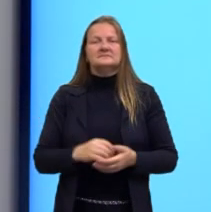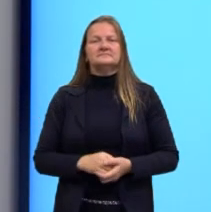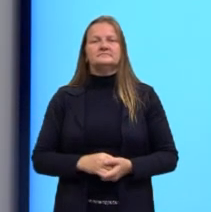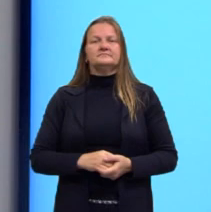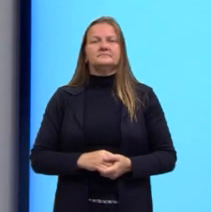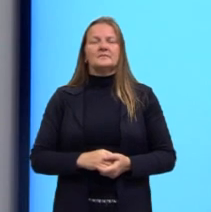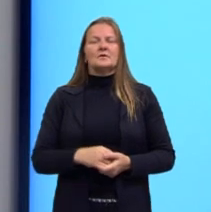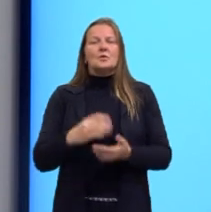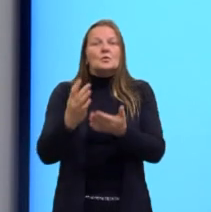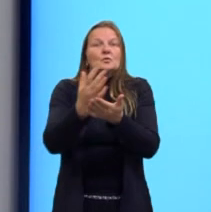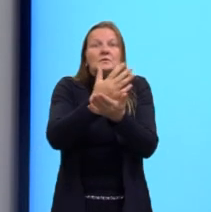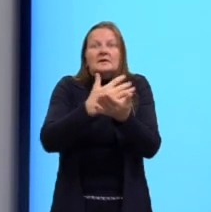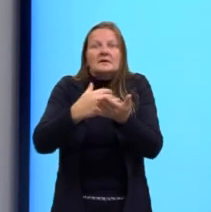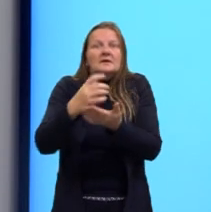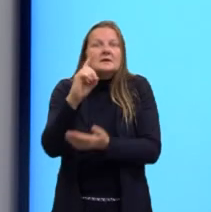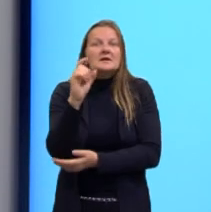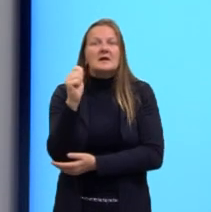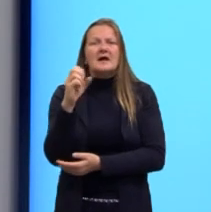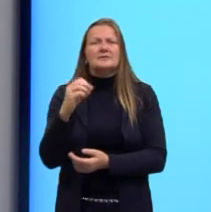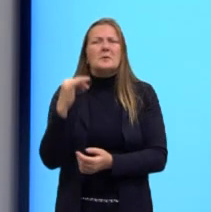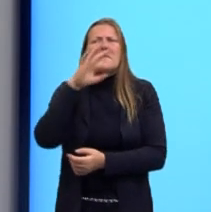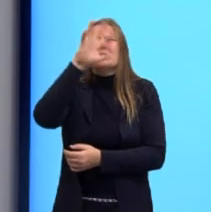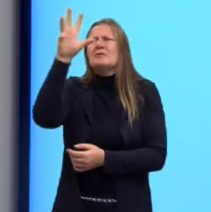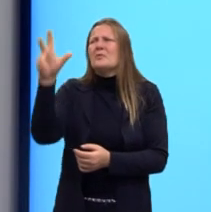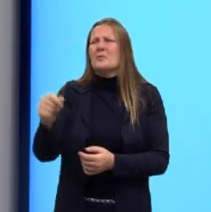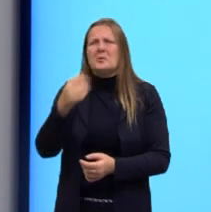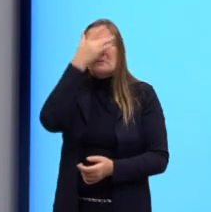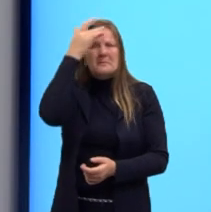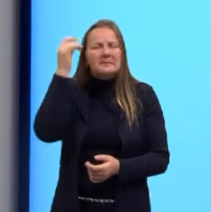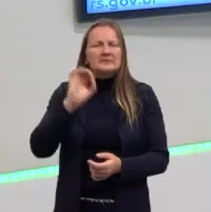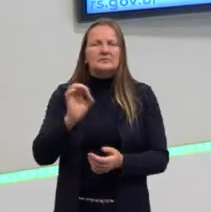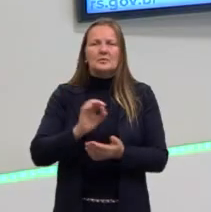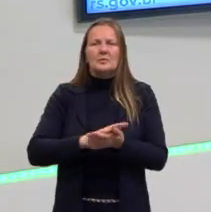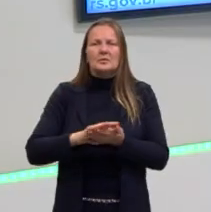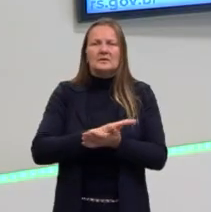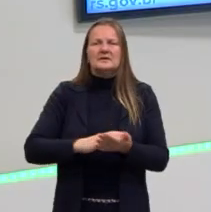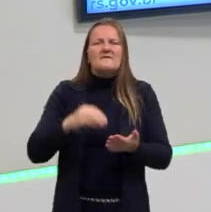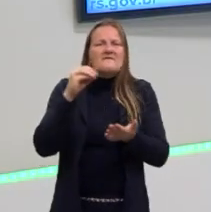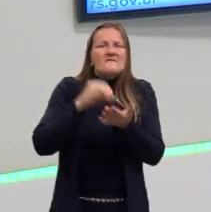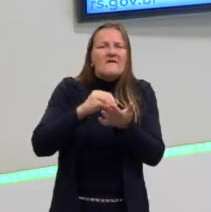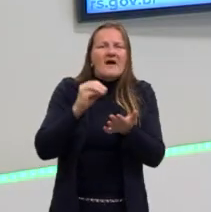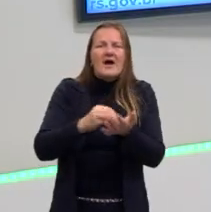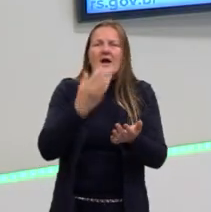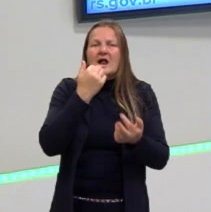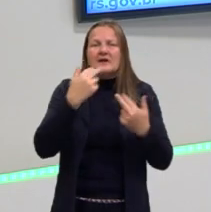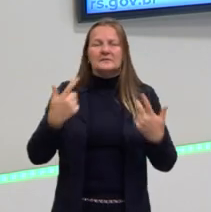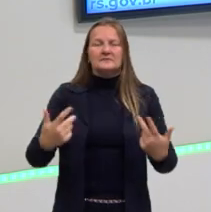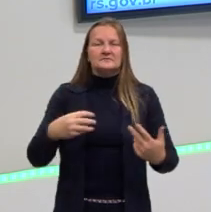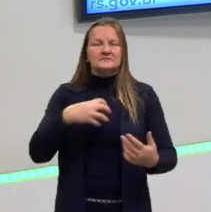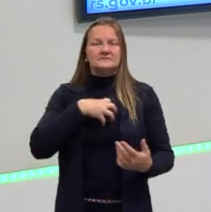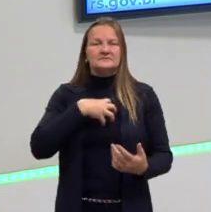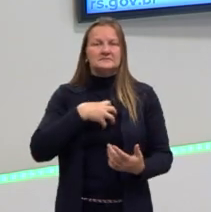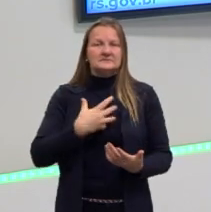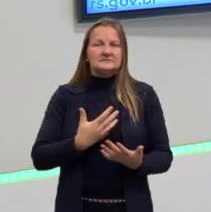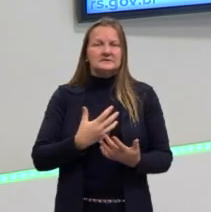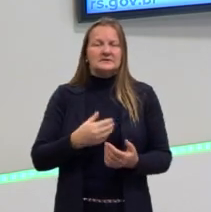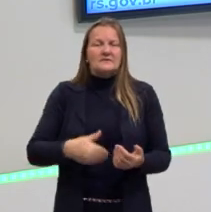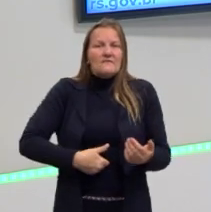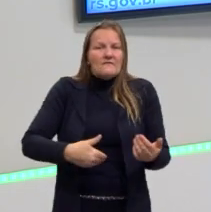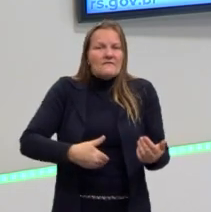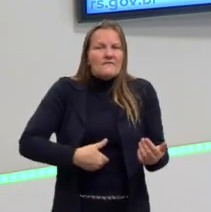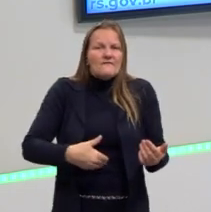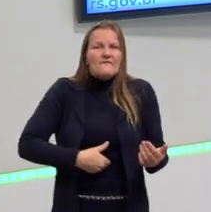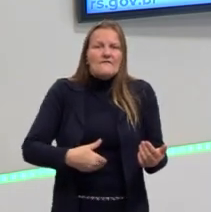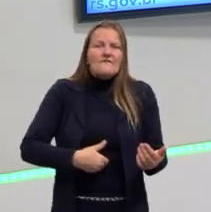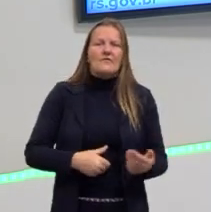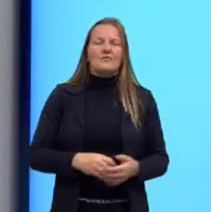Os dados têm trazido milhões de pessoas com deficiência alimentar no Brasil, ou seja, fome. É um direito que nós temos,